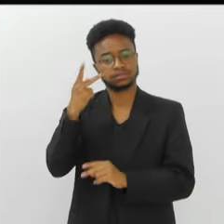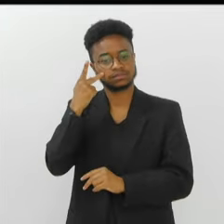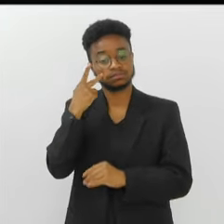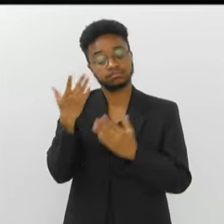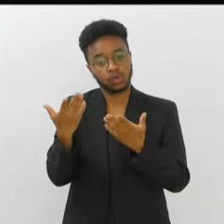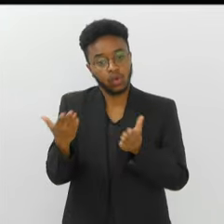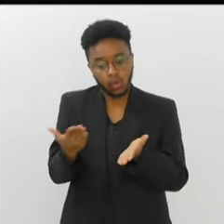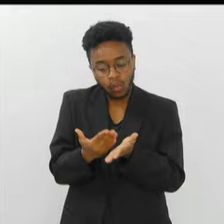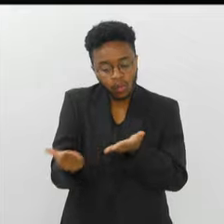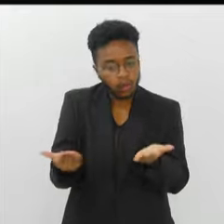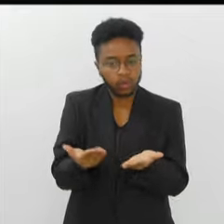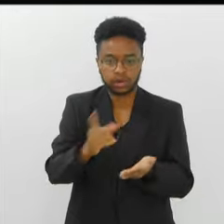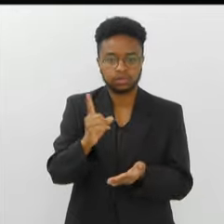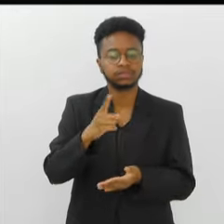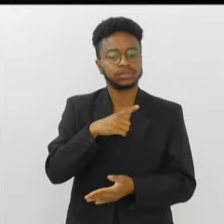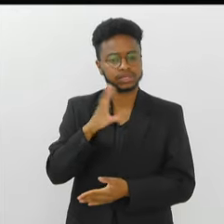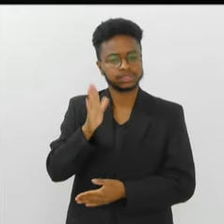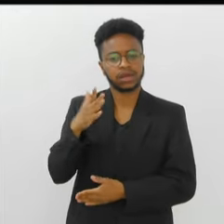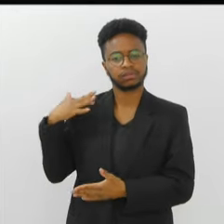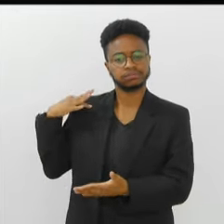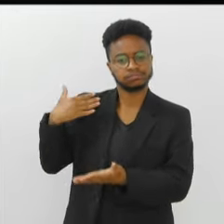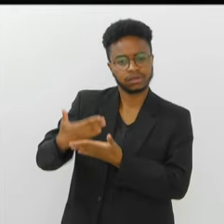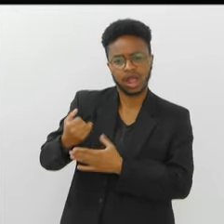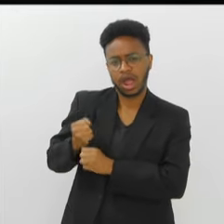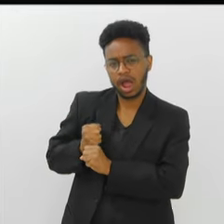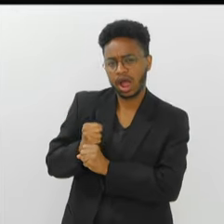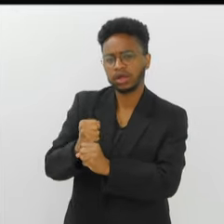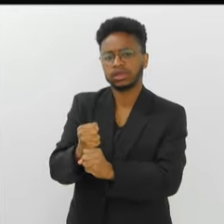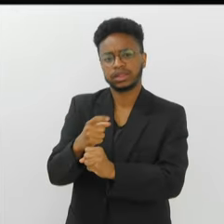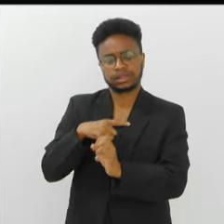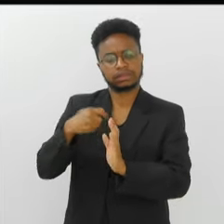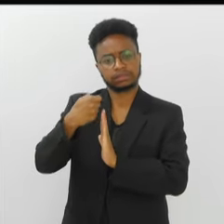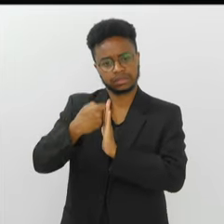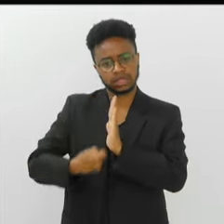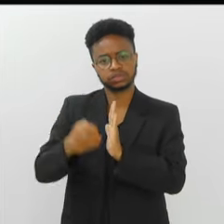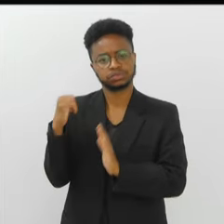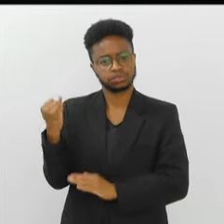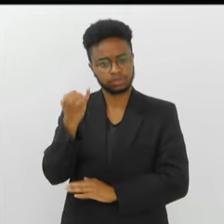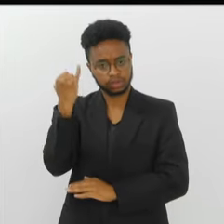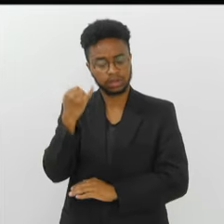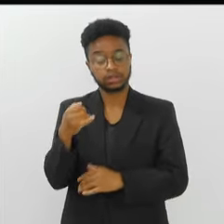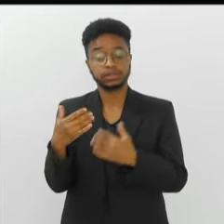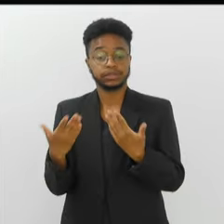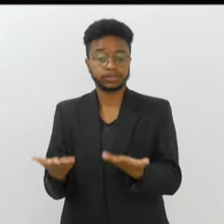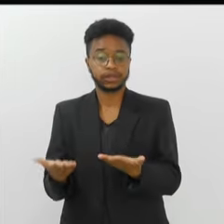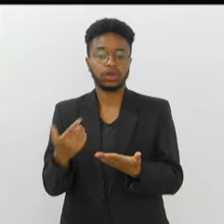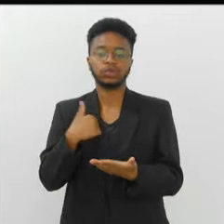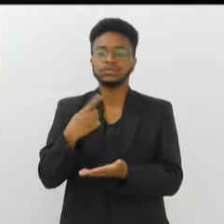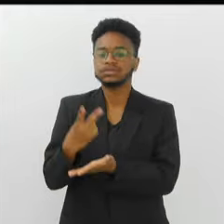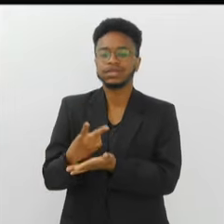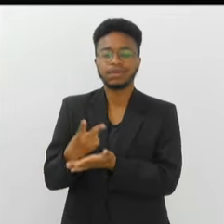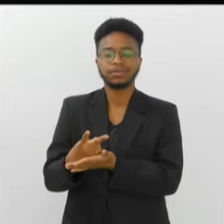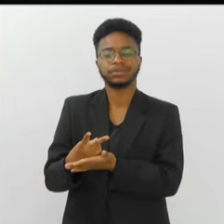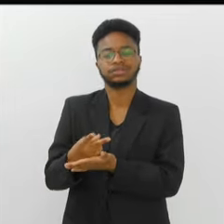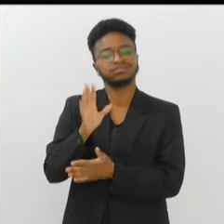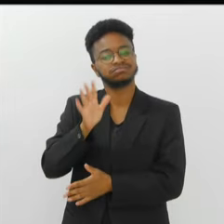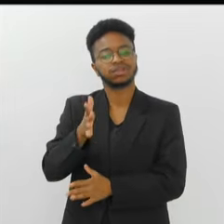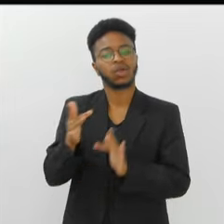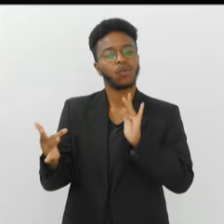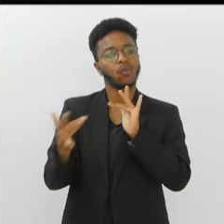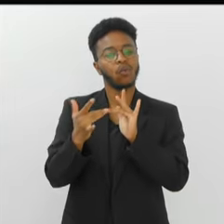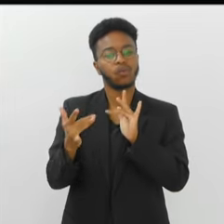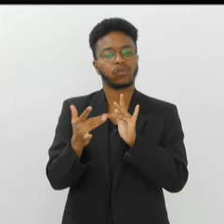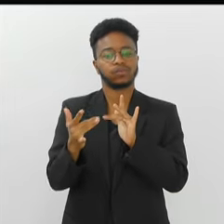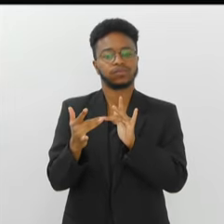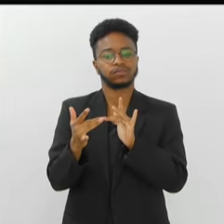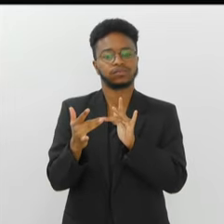muito conceituada em São Paulo, e não de hoje, né? Ela tem uma tradição de enredos muito densos, enfim. Então, eu sempre fui exposto